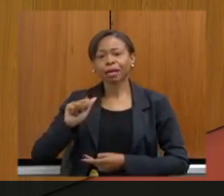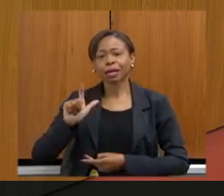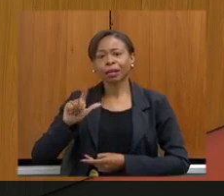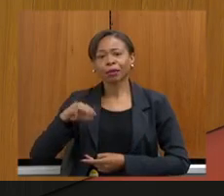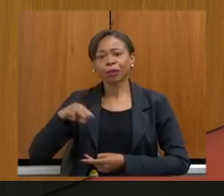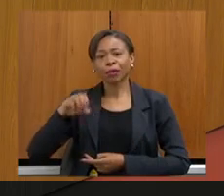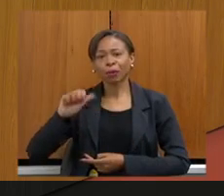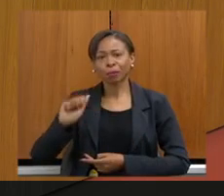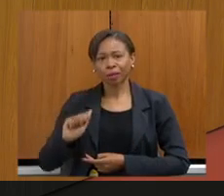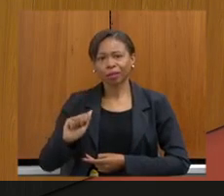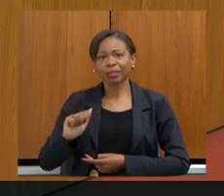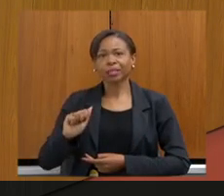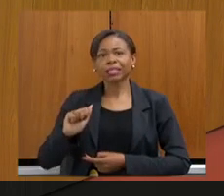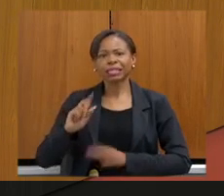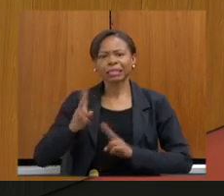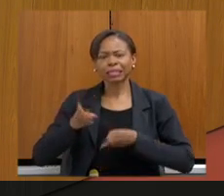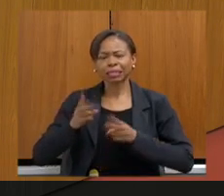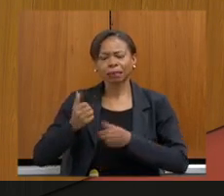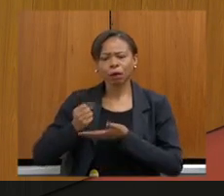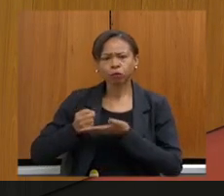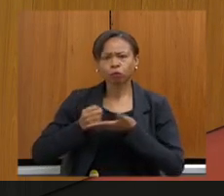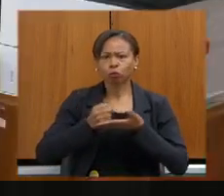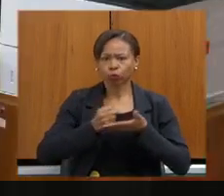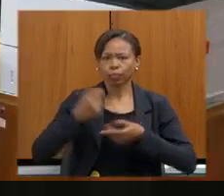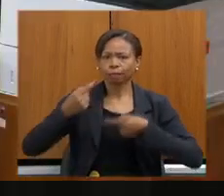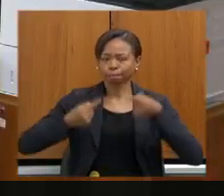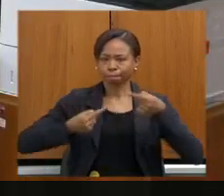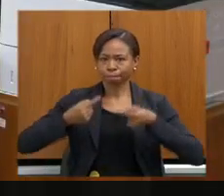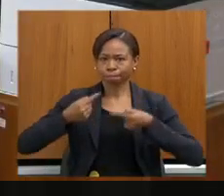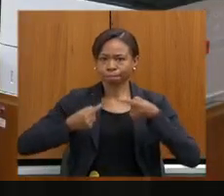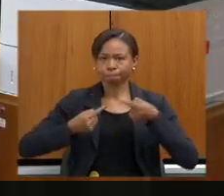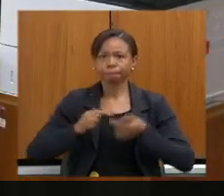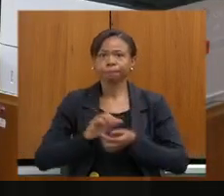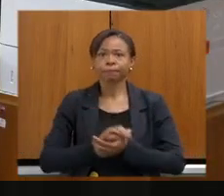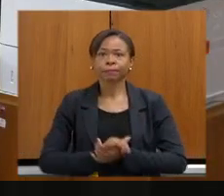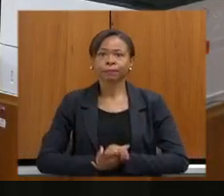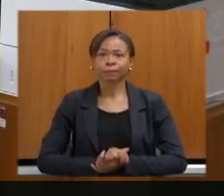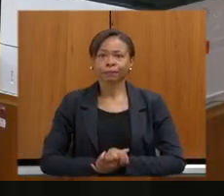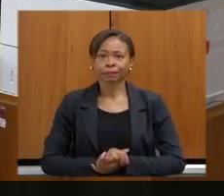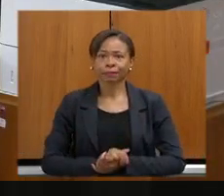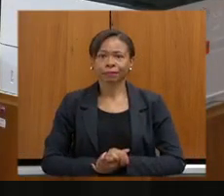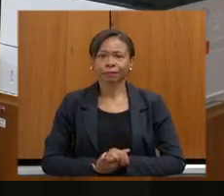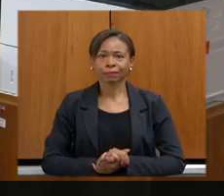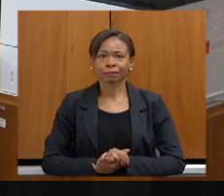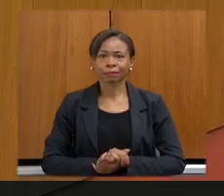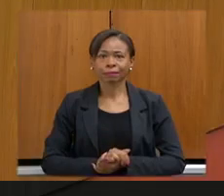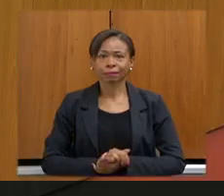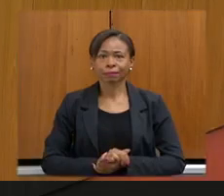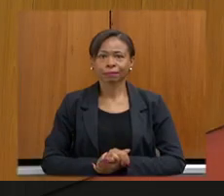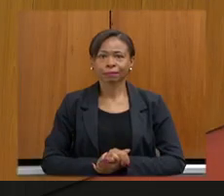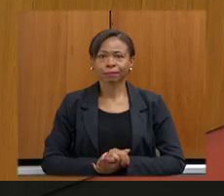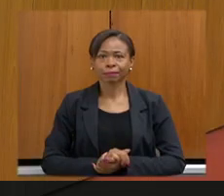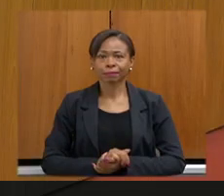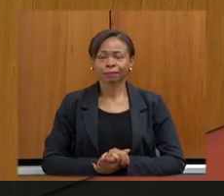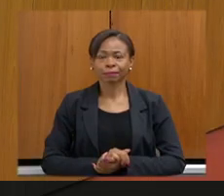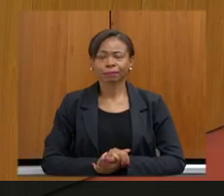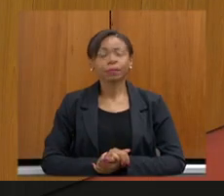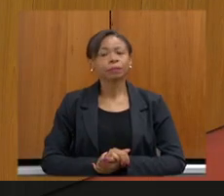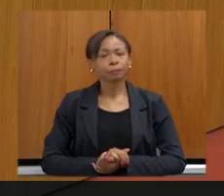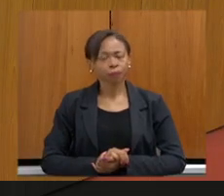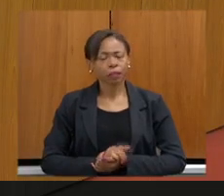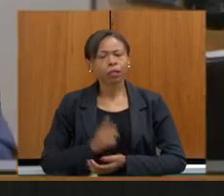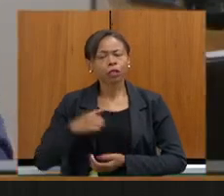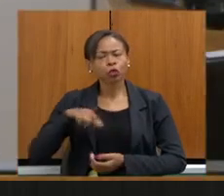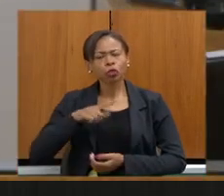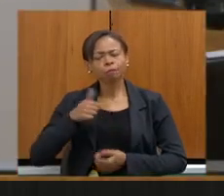contribuído muito com essas discussões. secretária, eu, a gente fez uma